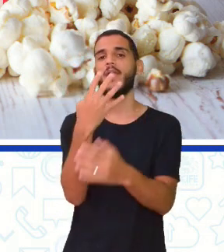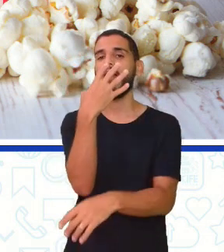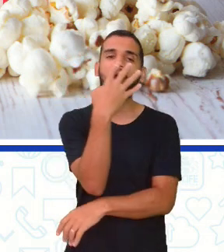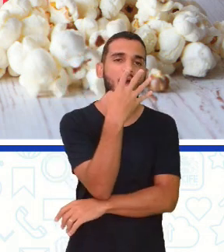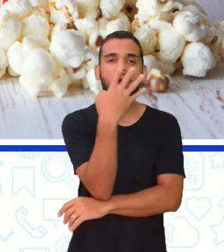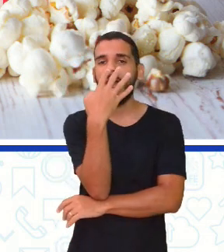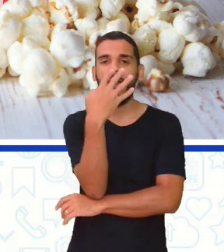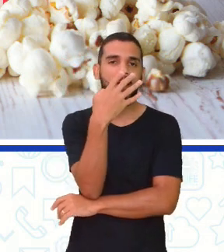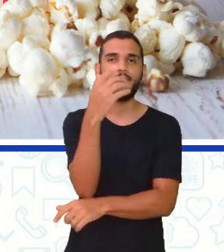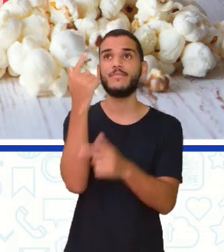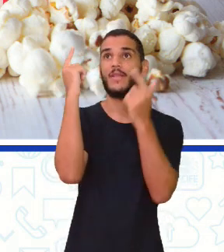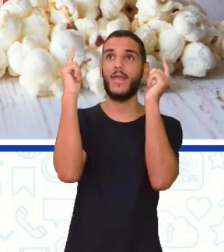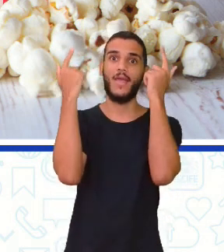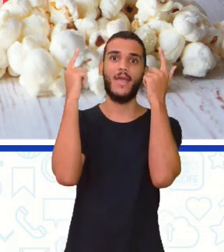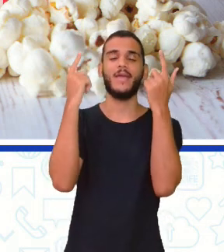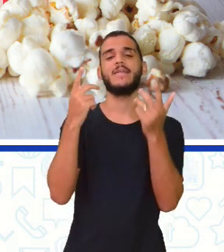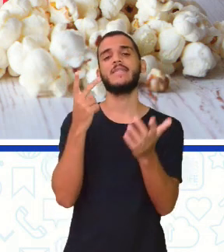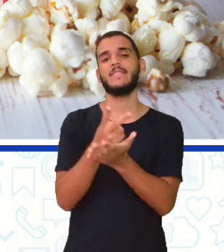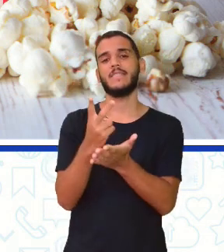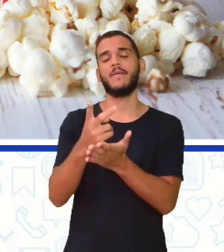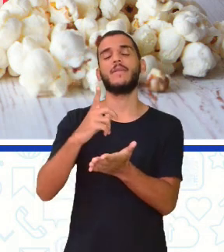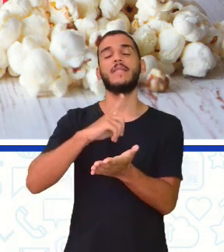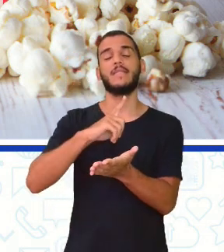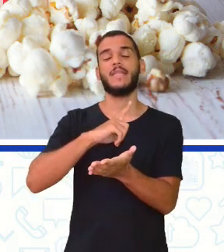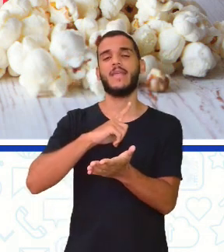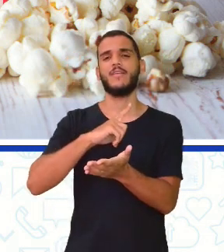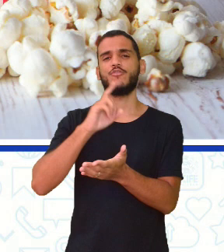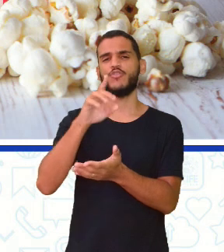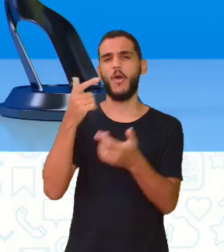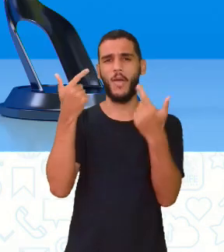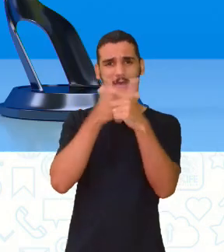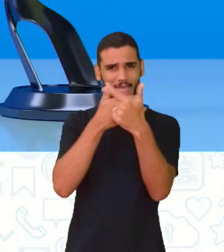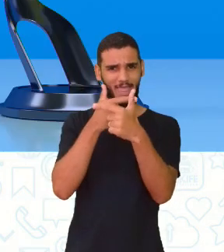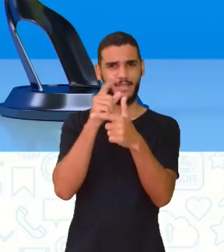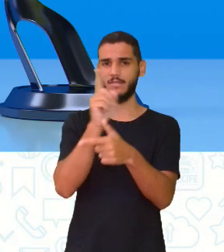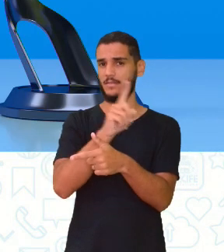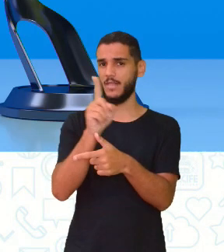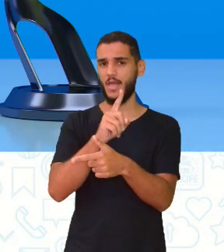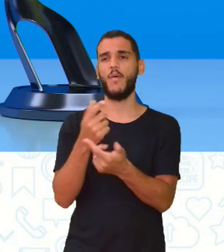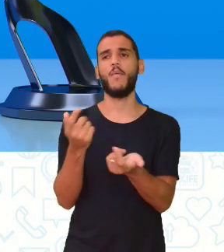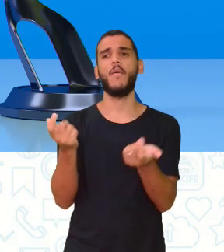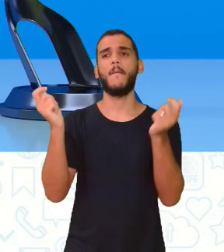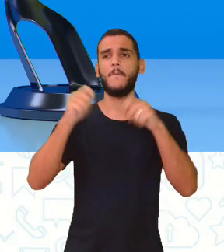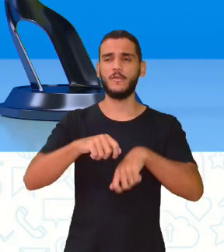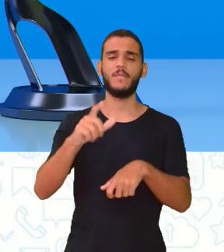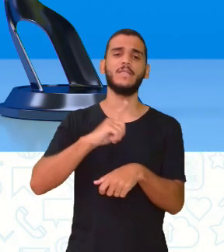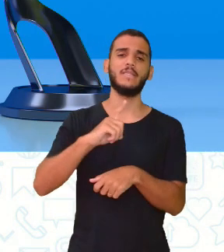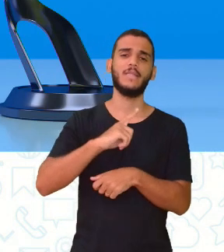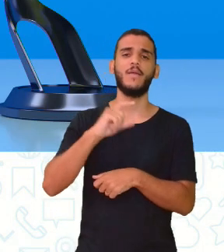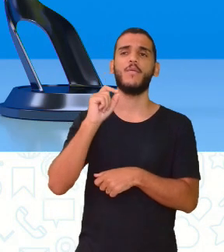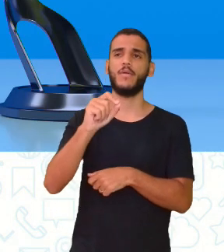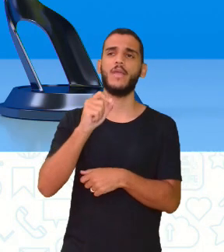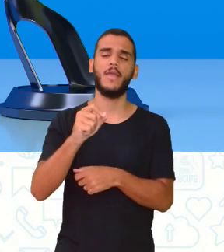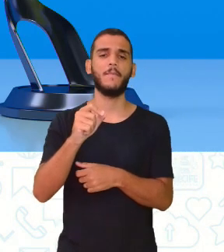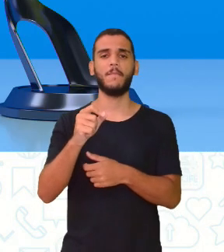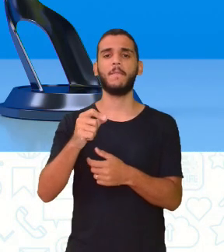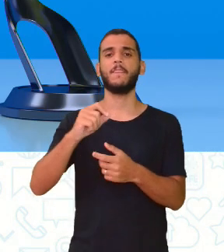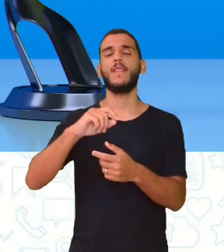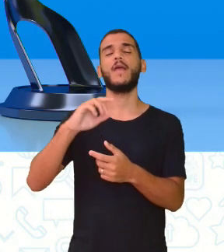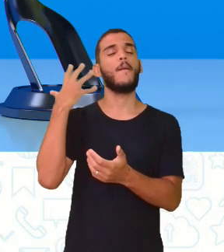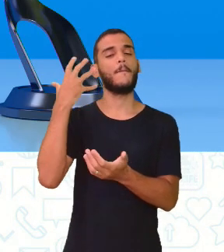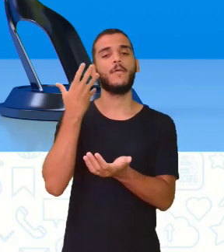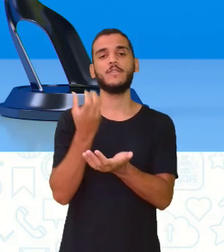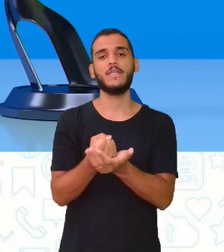é através das risadas. Então, a gente pode ter vários modelos de entretenimento, como, por exemplo, o podcast de bate-papo,